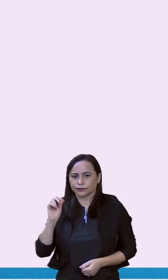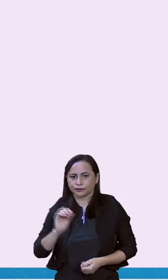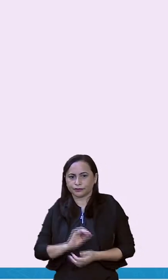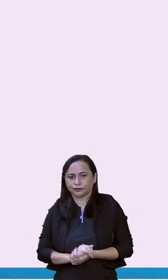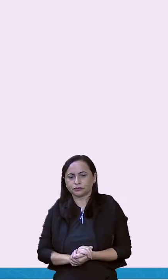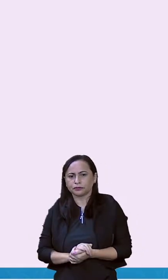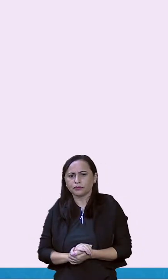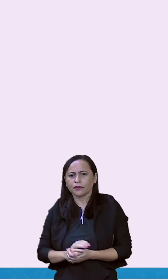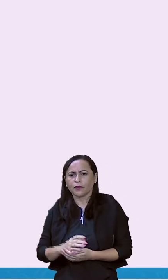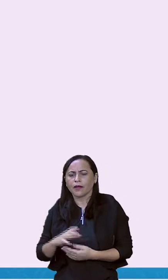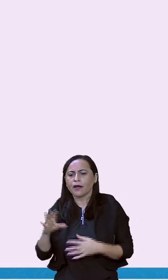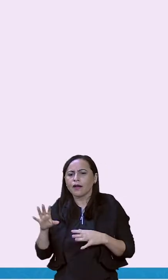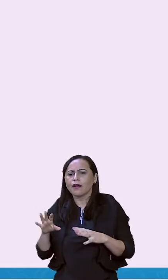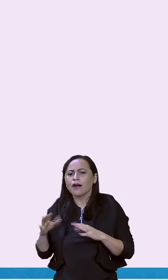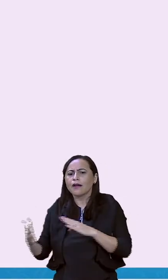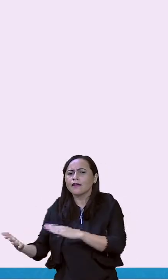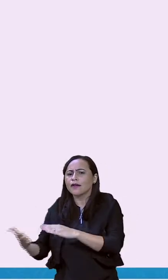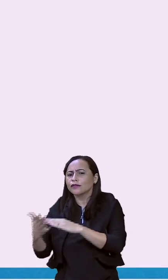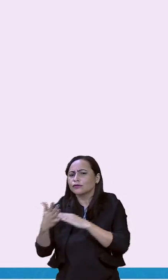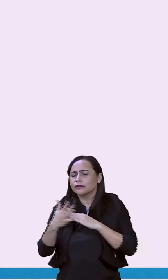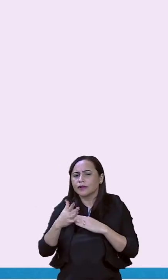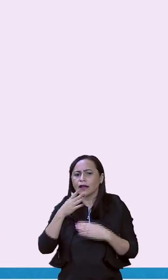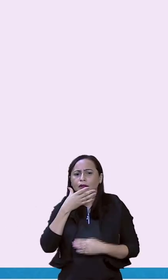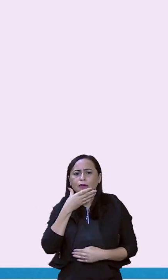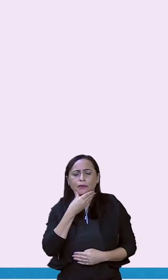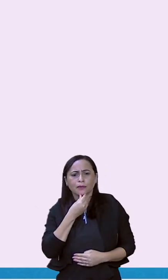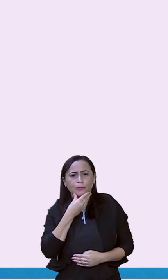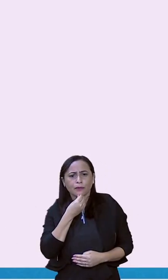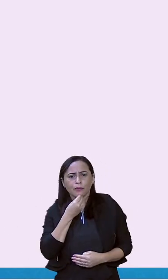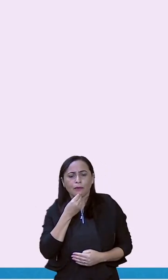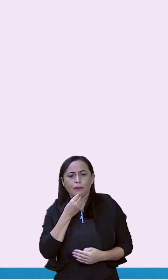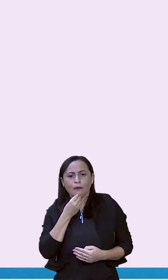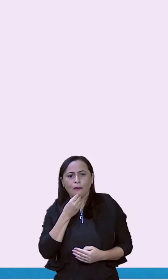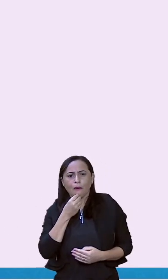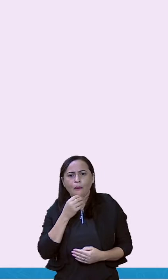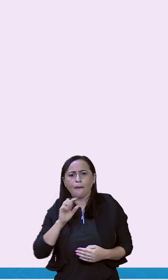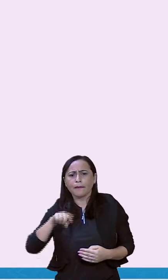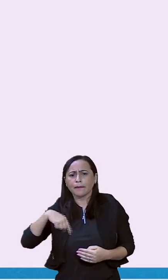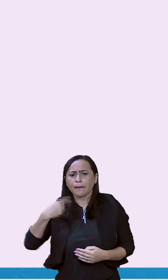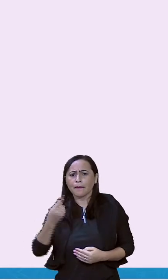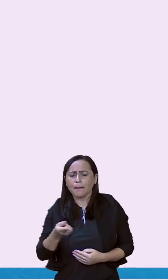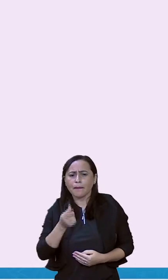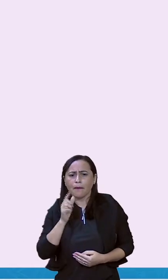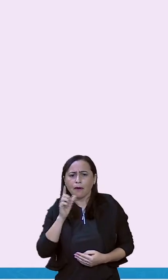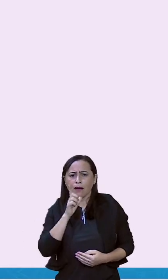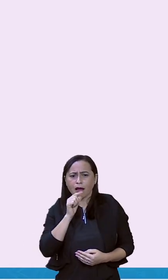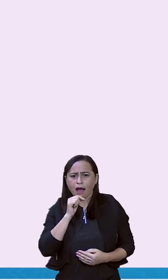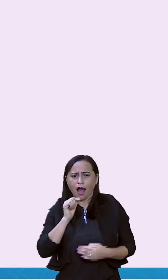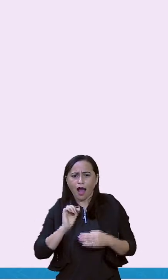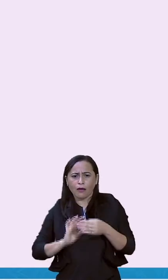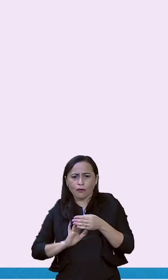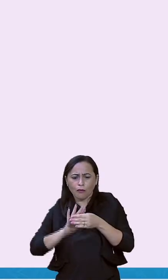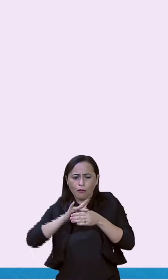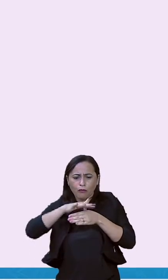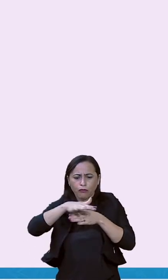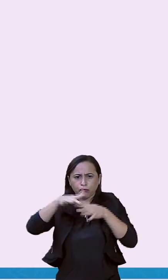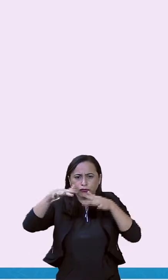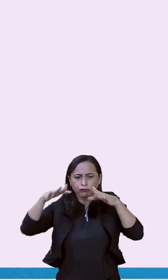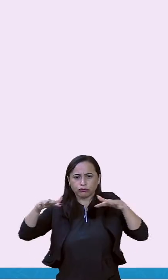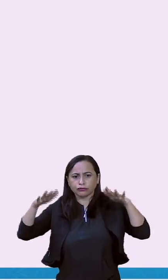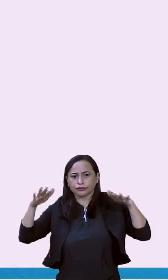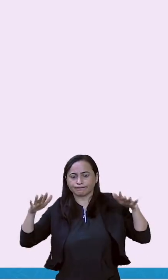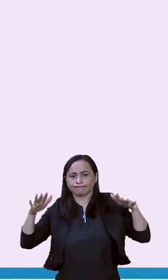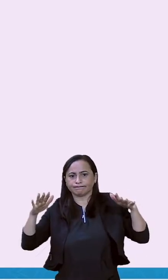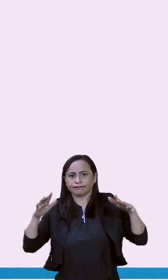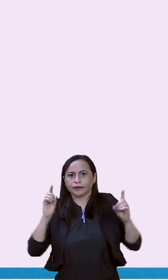nem penas quando Coraci e seus colegas o encontraram todo molhado. A sala das